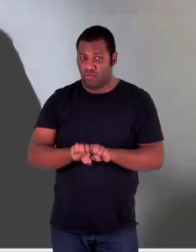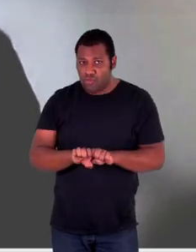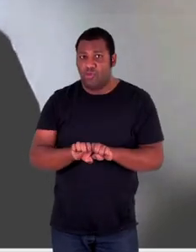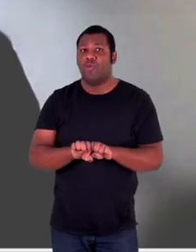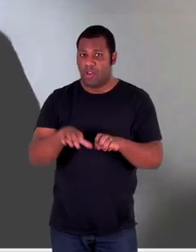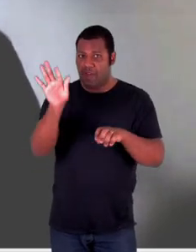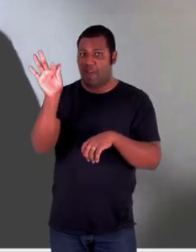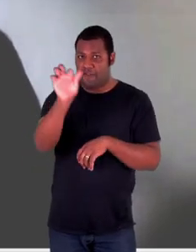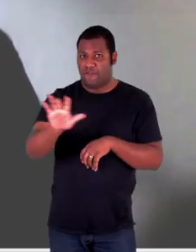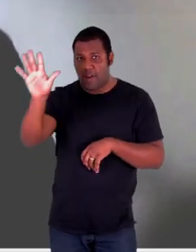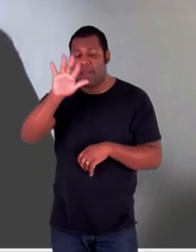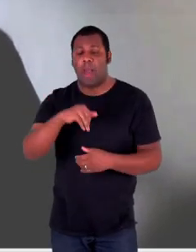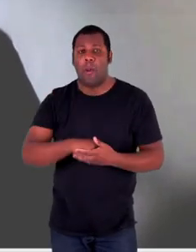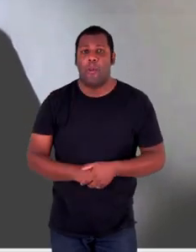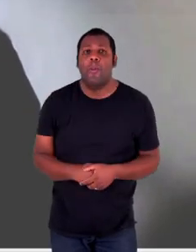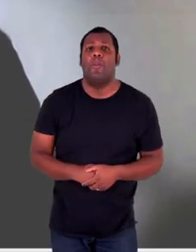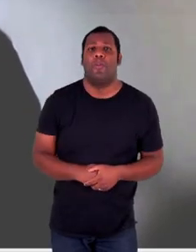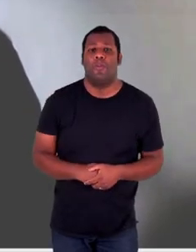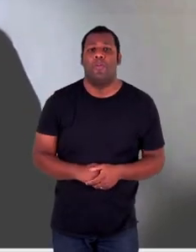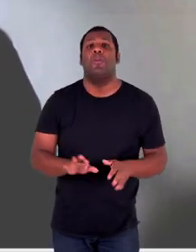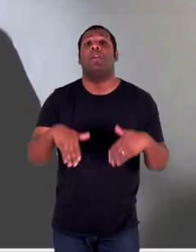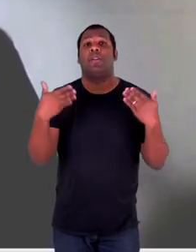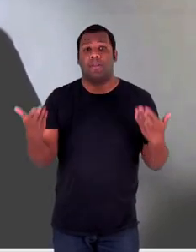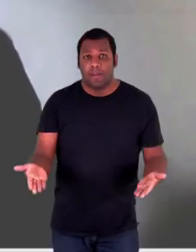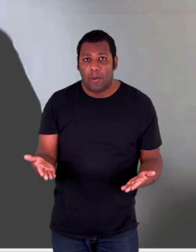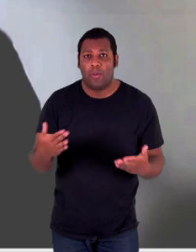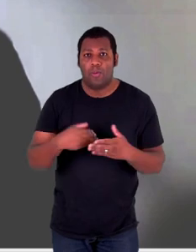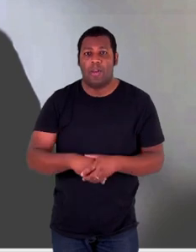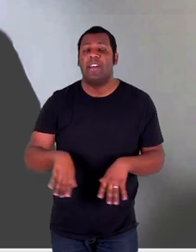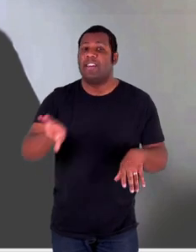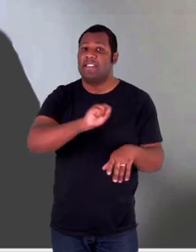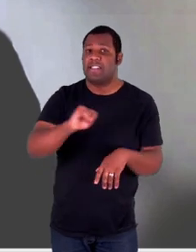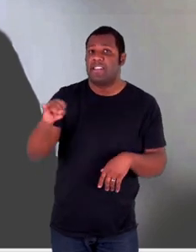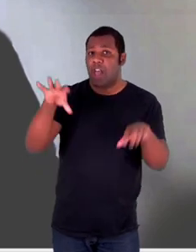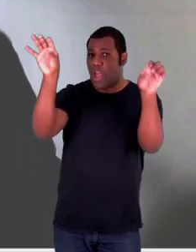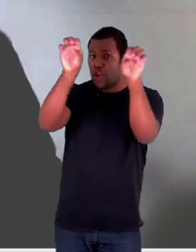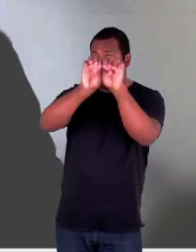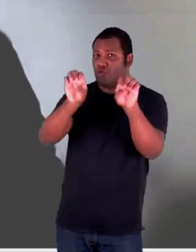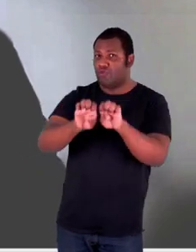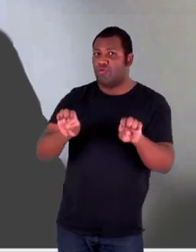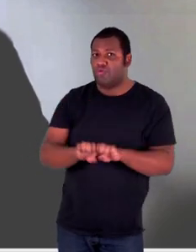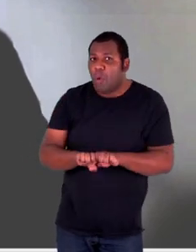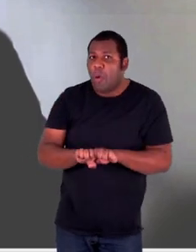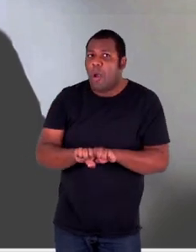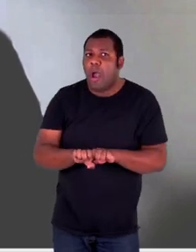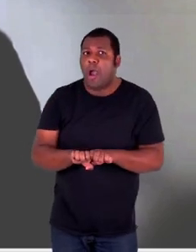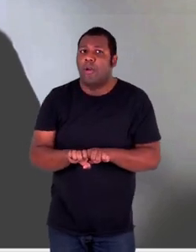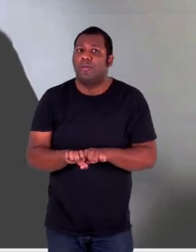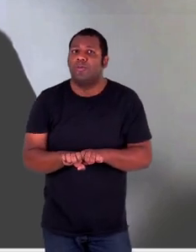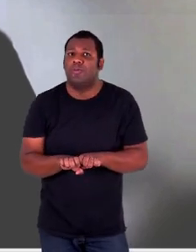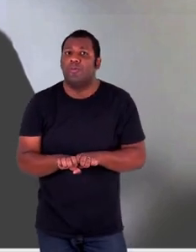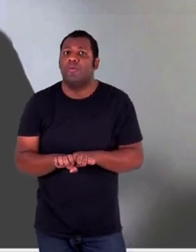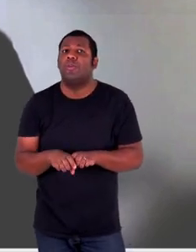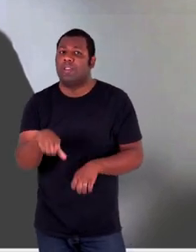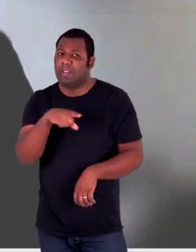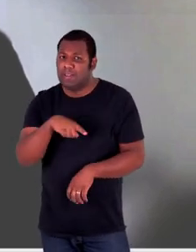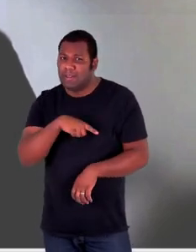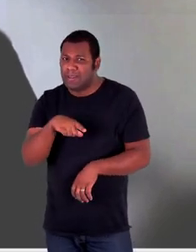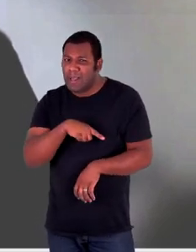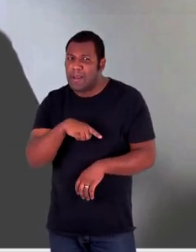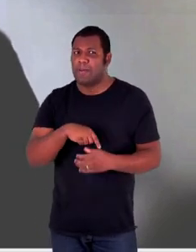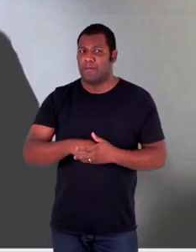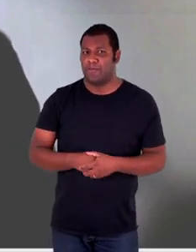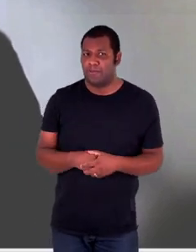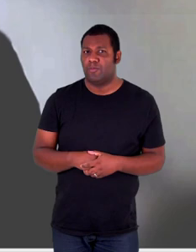federal. Pois então, se essas estruturas hoje se encontram em um processo